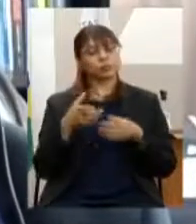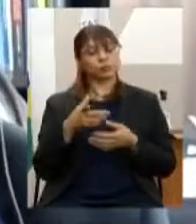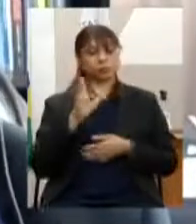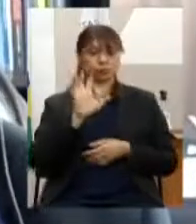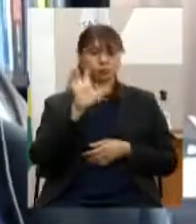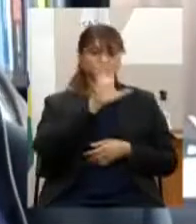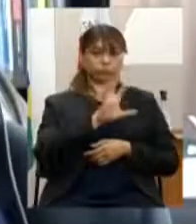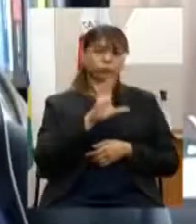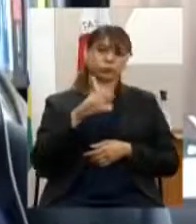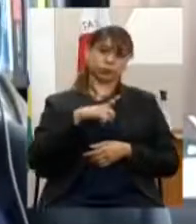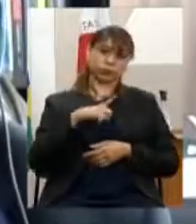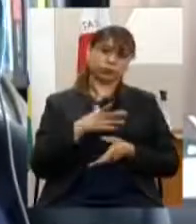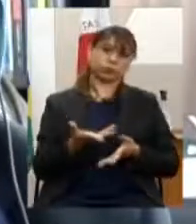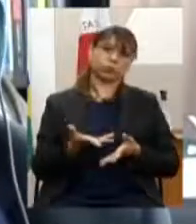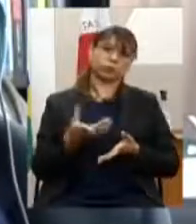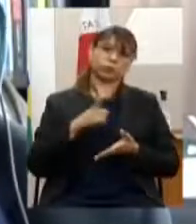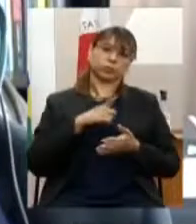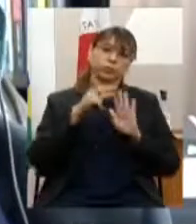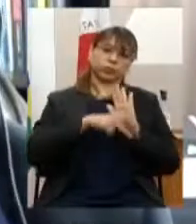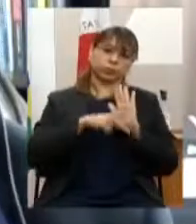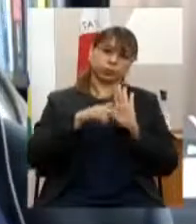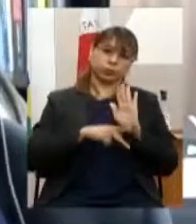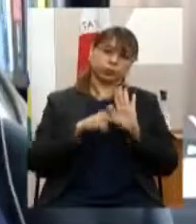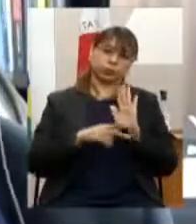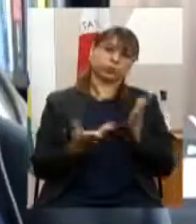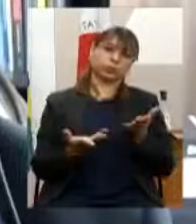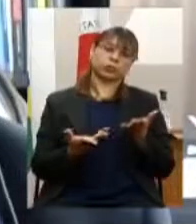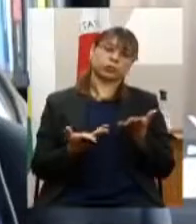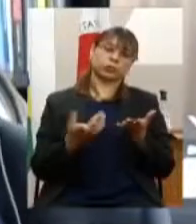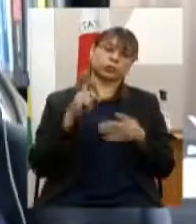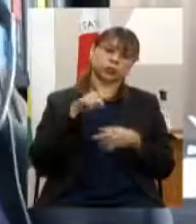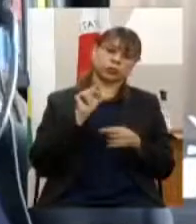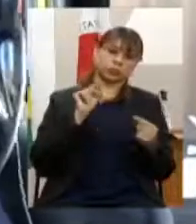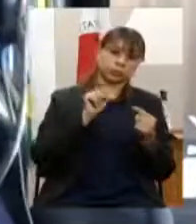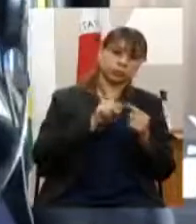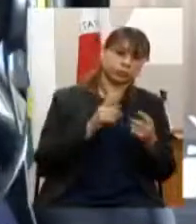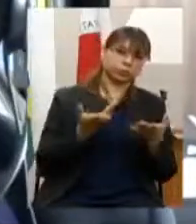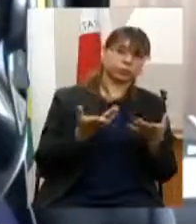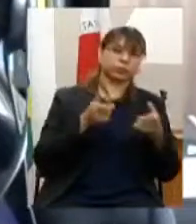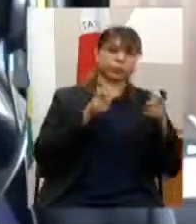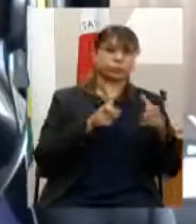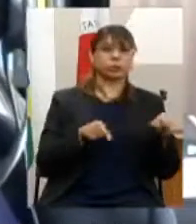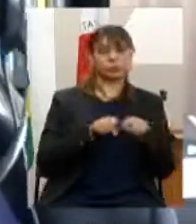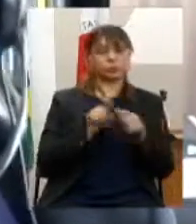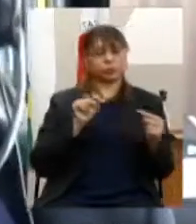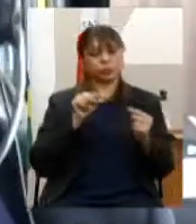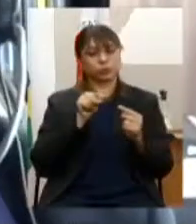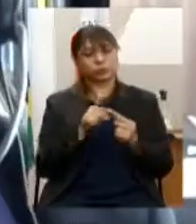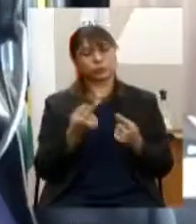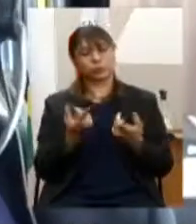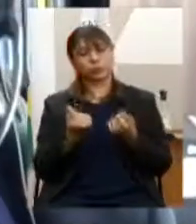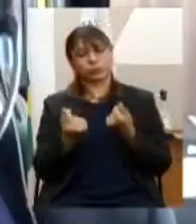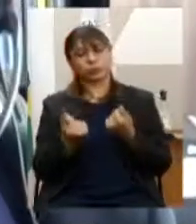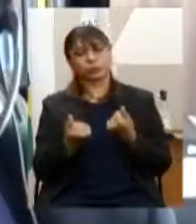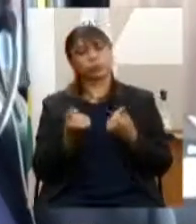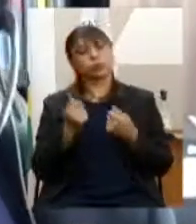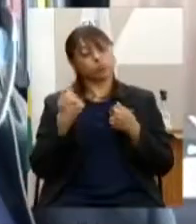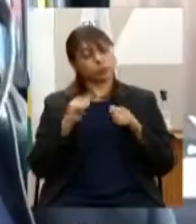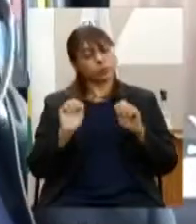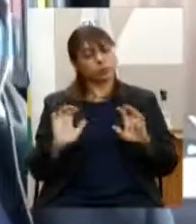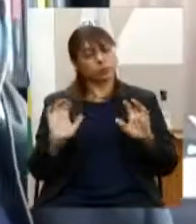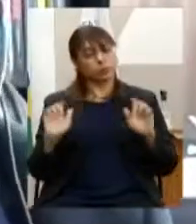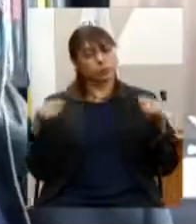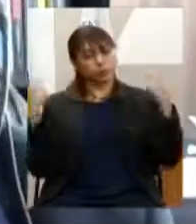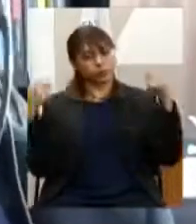incluída um projeto beneficiado na meta física e recursos na meta financeira para a realização de festival cultural